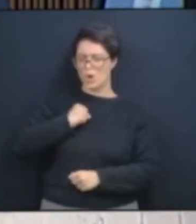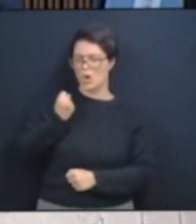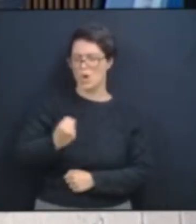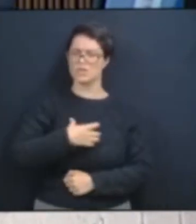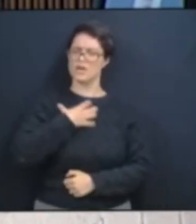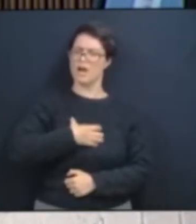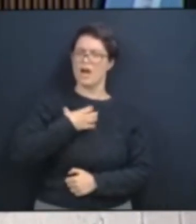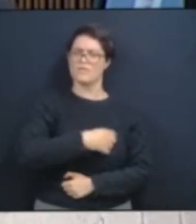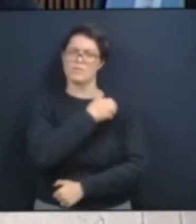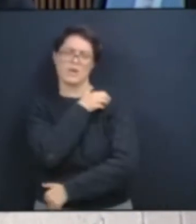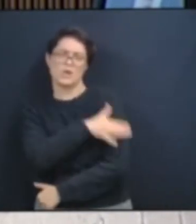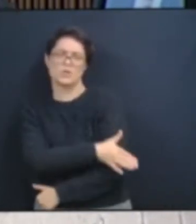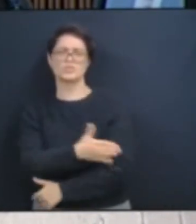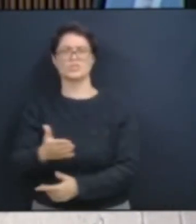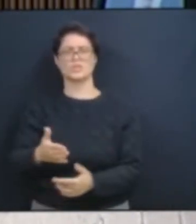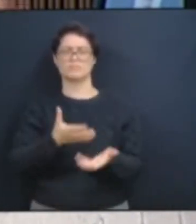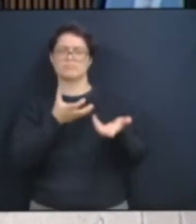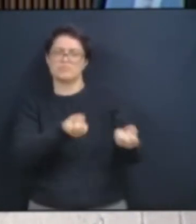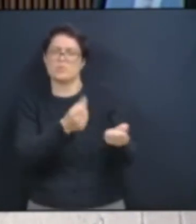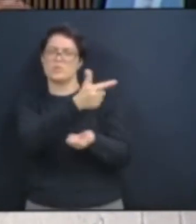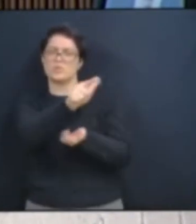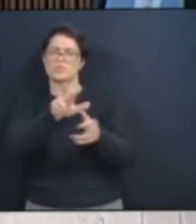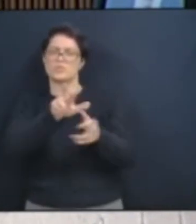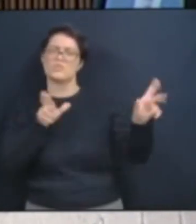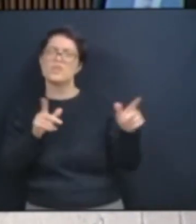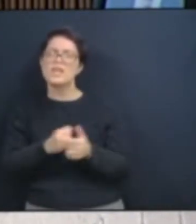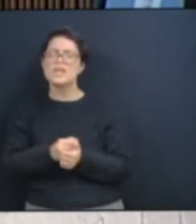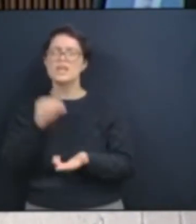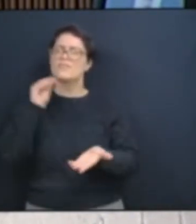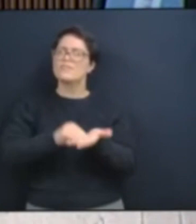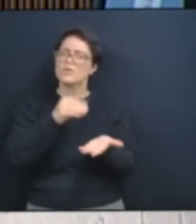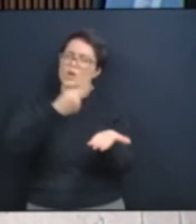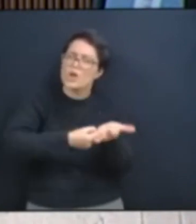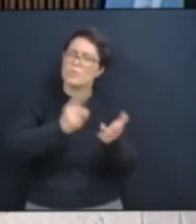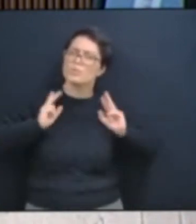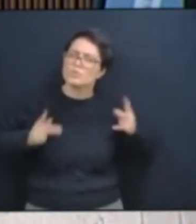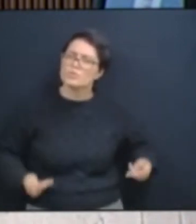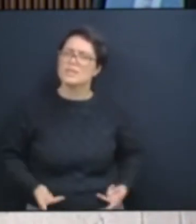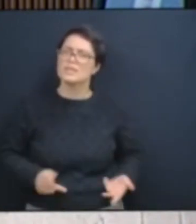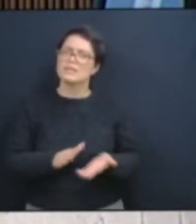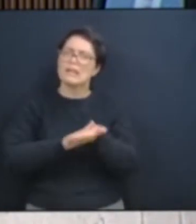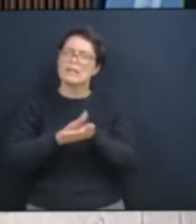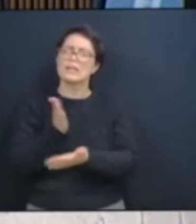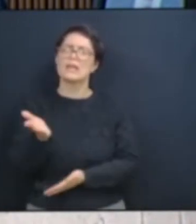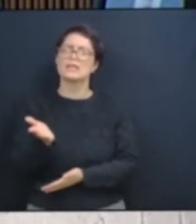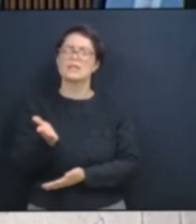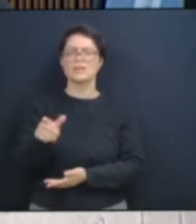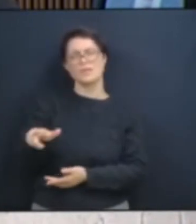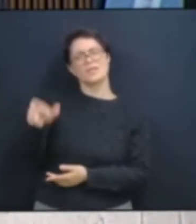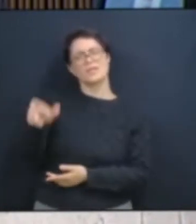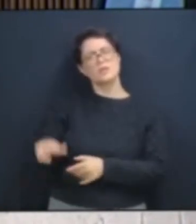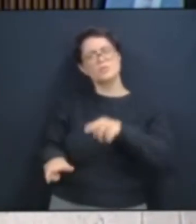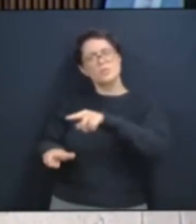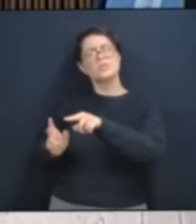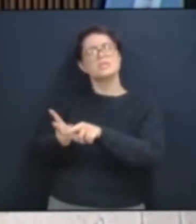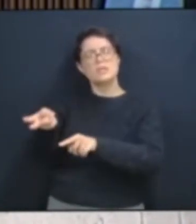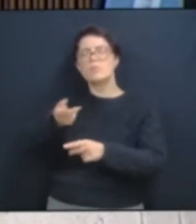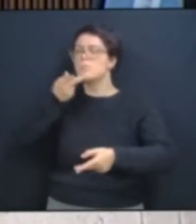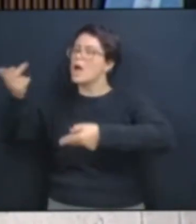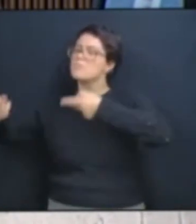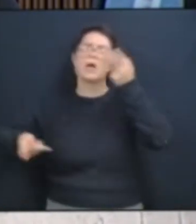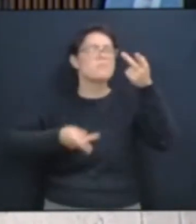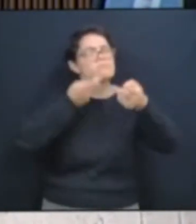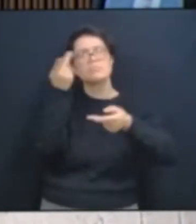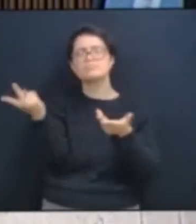com intolerância, e com uma falta de compromisso tão grande com a humanidade, possa estar ainda falando tantas neiras